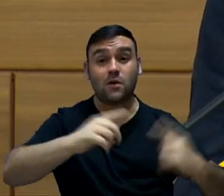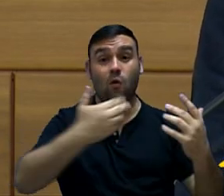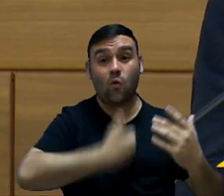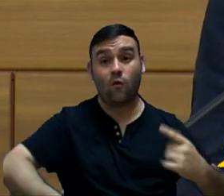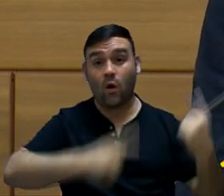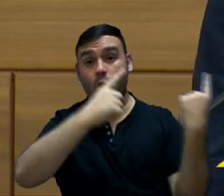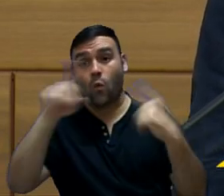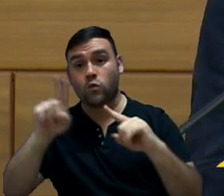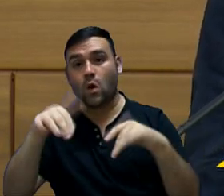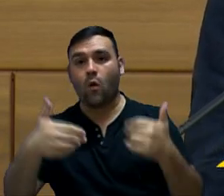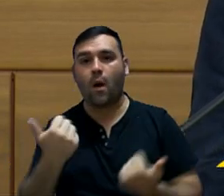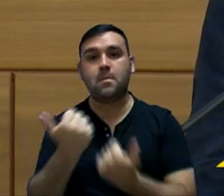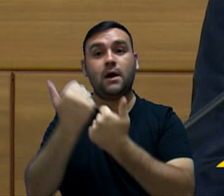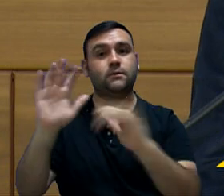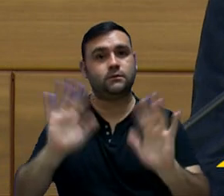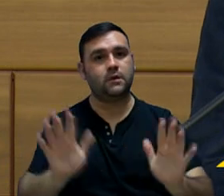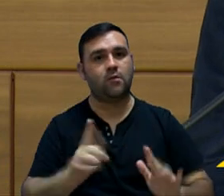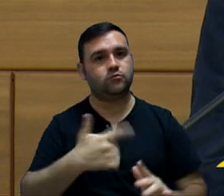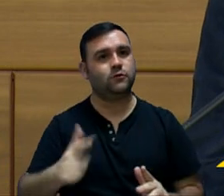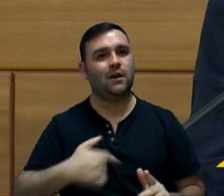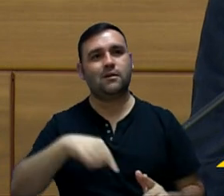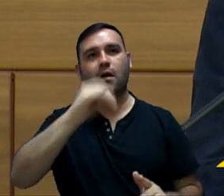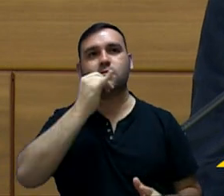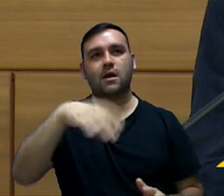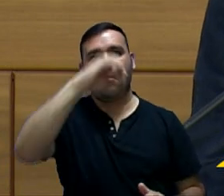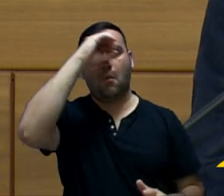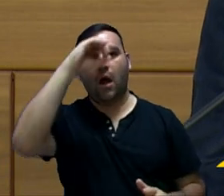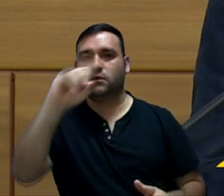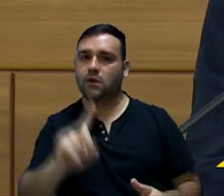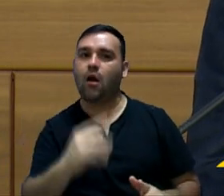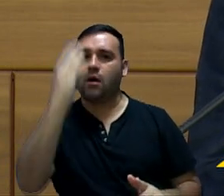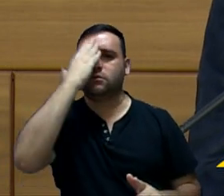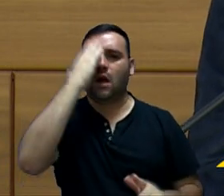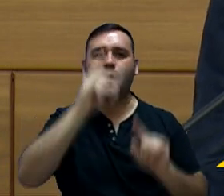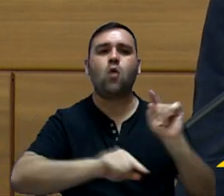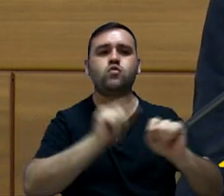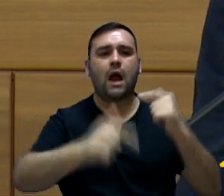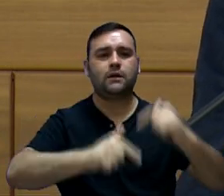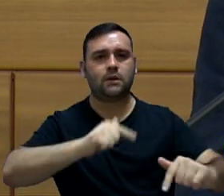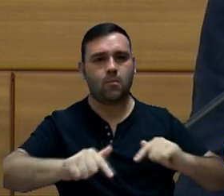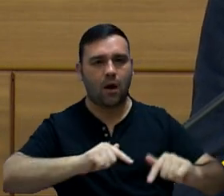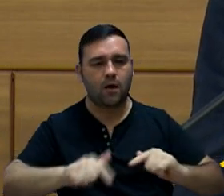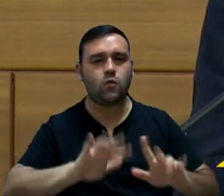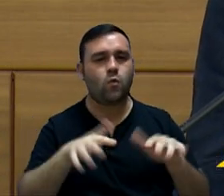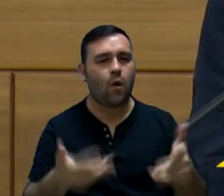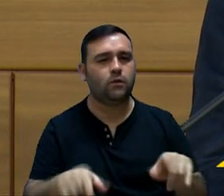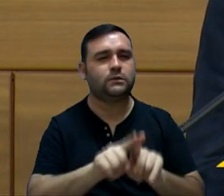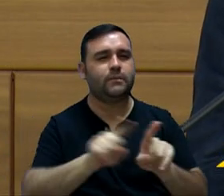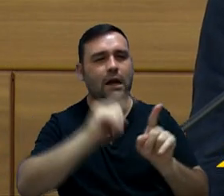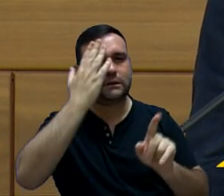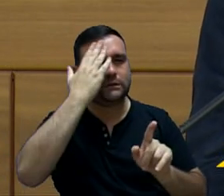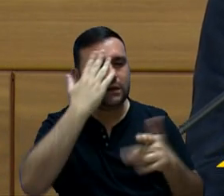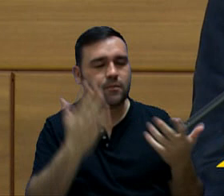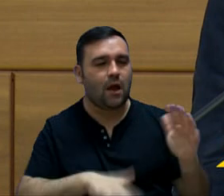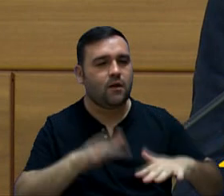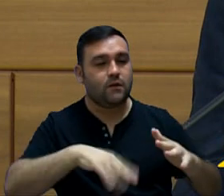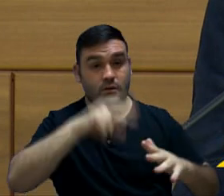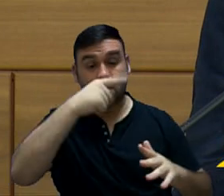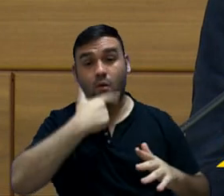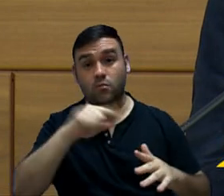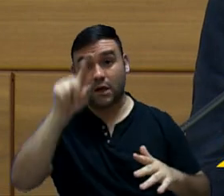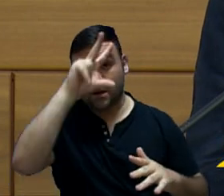oposição nem posição, a gente trabalha aqui não alienado. A gente entende, vereador, que mesmo sendo o